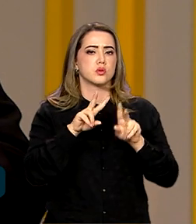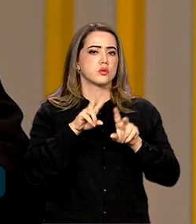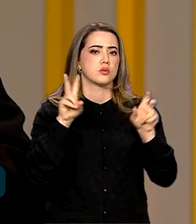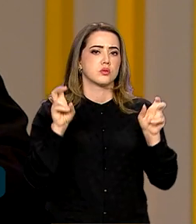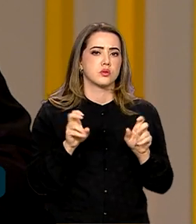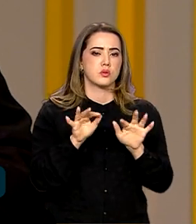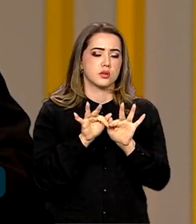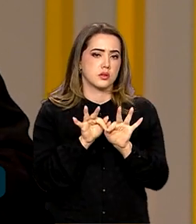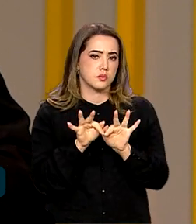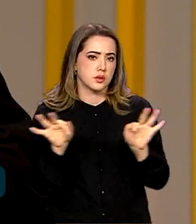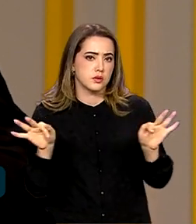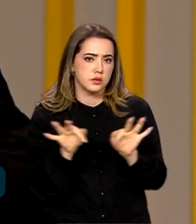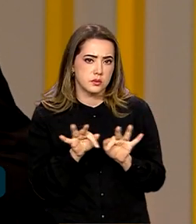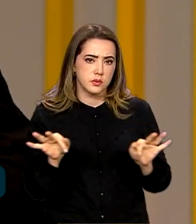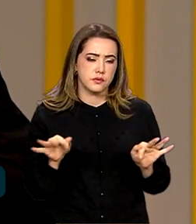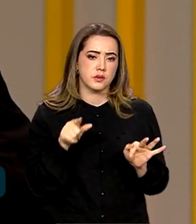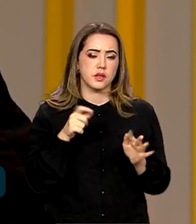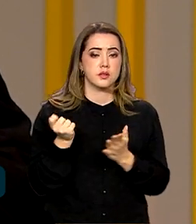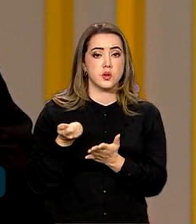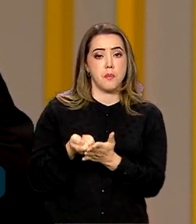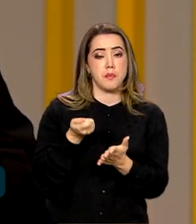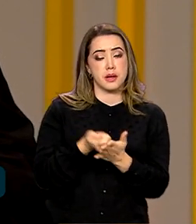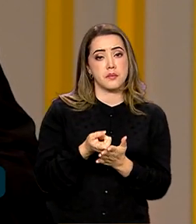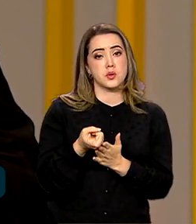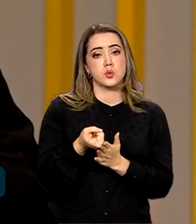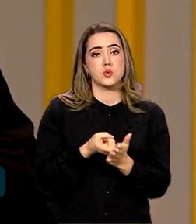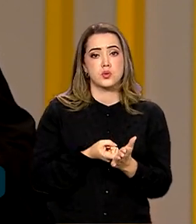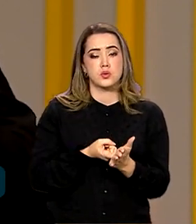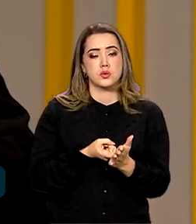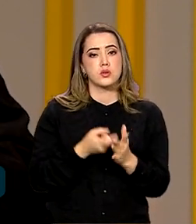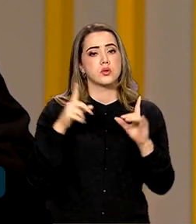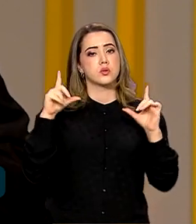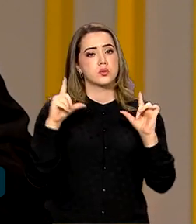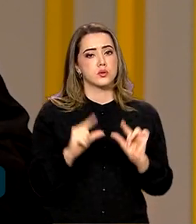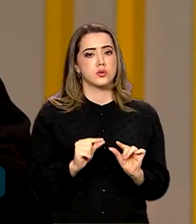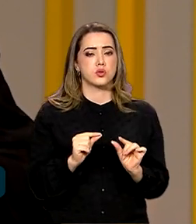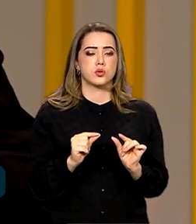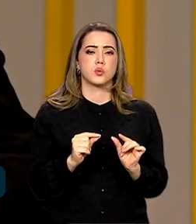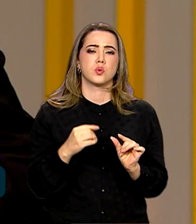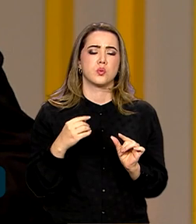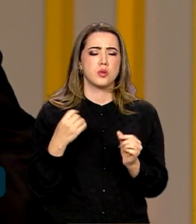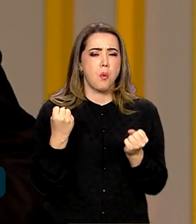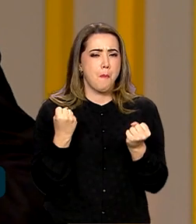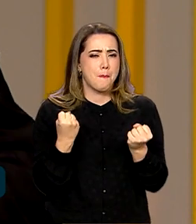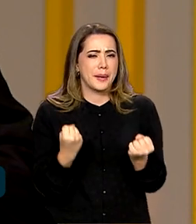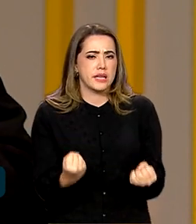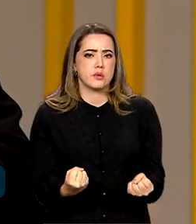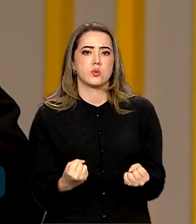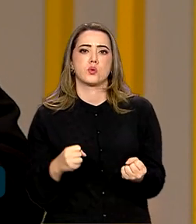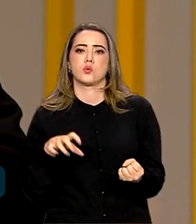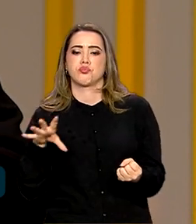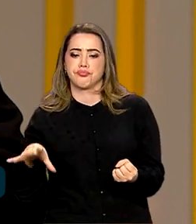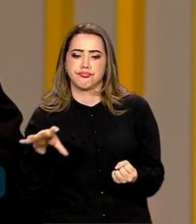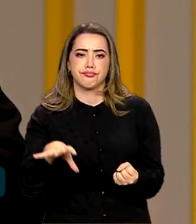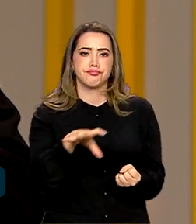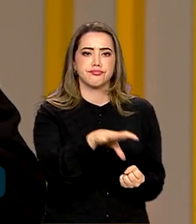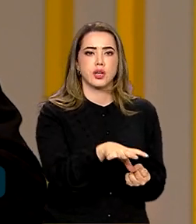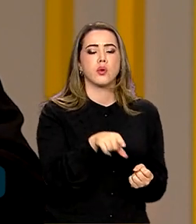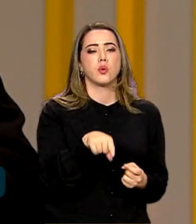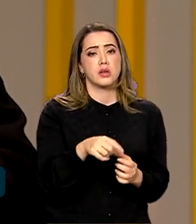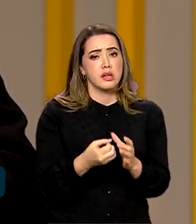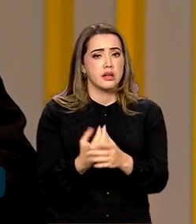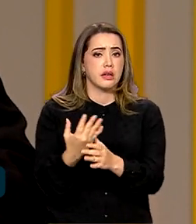simplificar o pagamento de impostos e reduzir o peso de determinados setores que são importantes na geração de